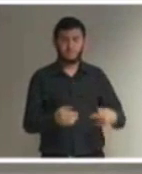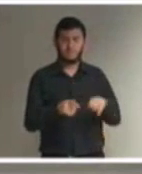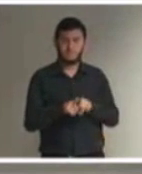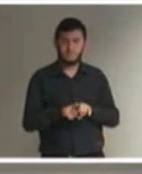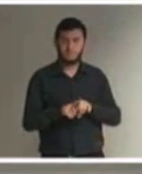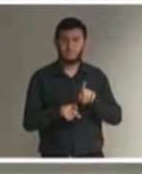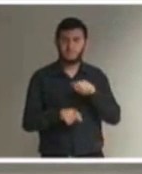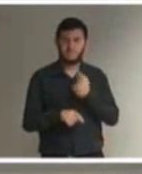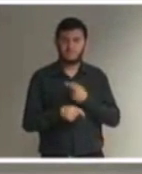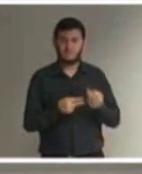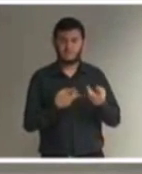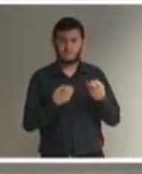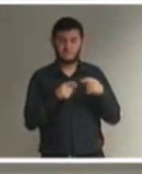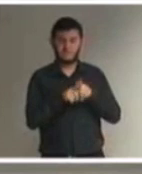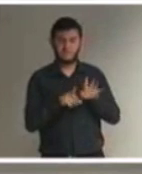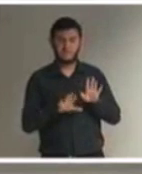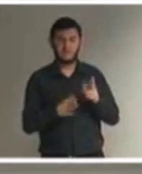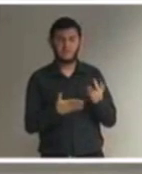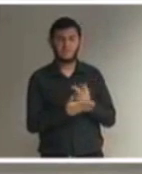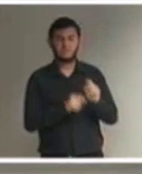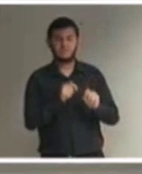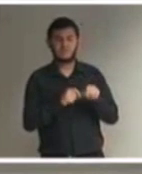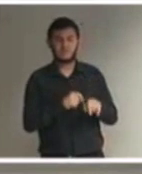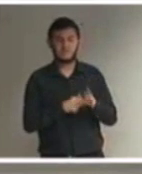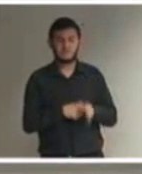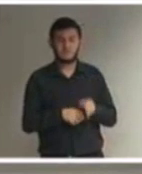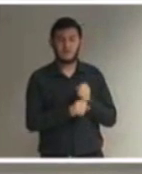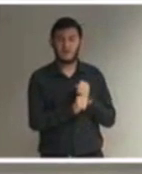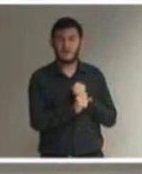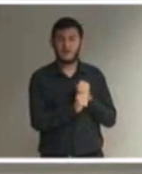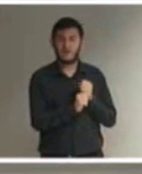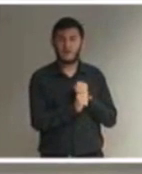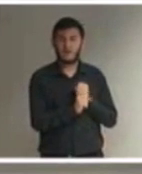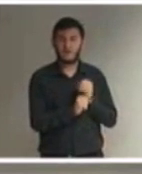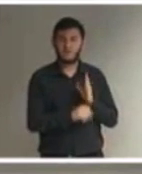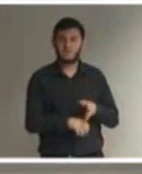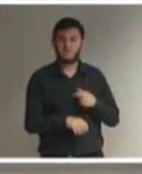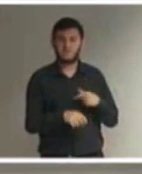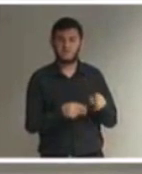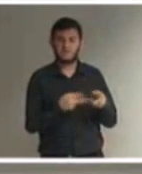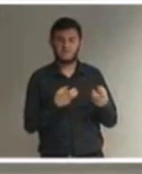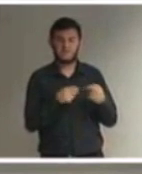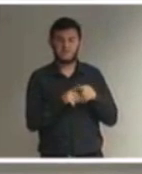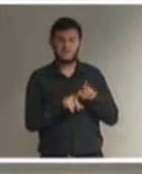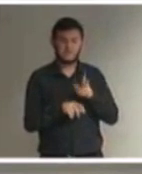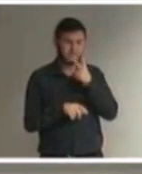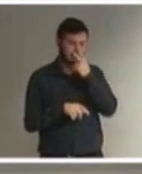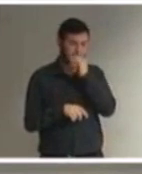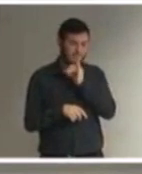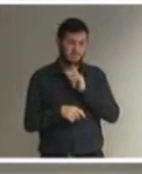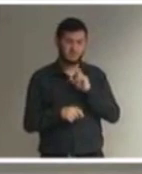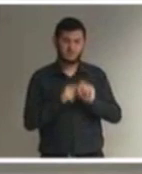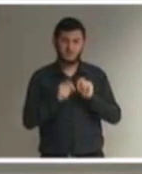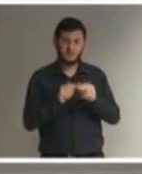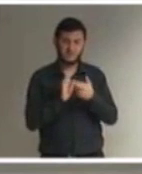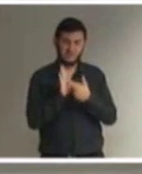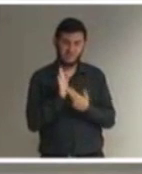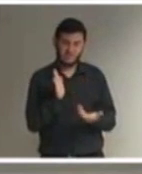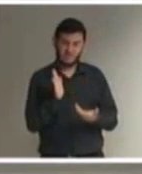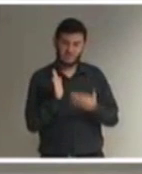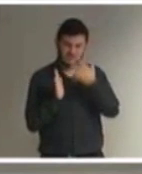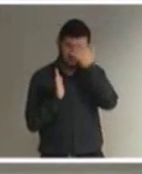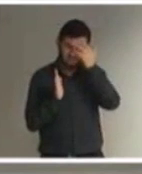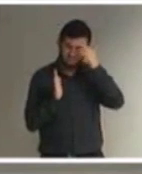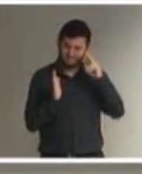Esse dispositivo, por muito tempo, ele foi interpretado de uma maneira muito restritiva. Ele foi interpretado no